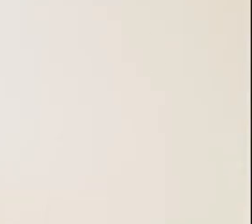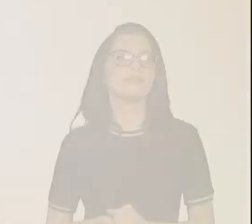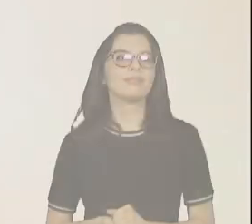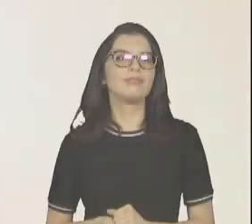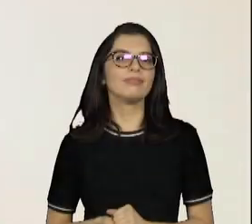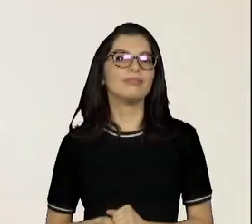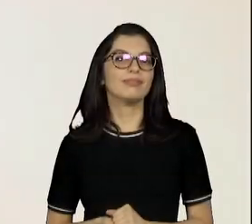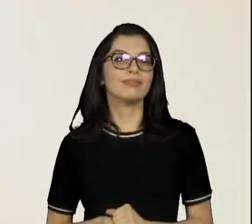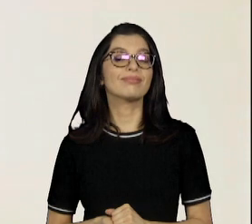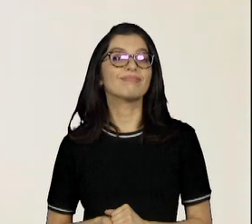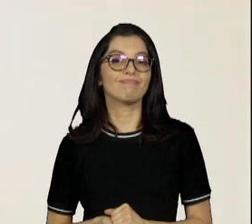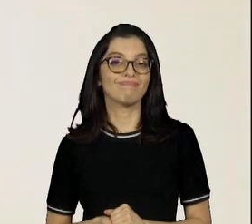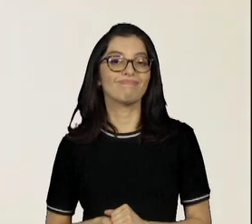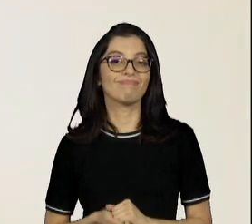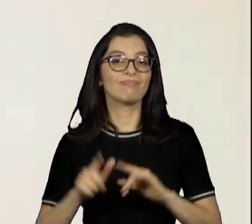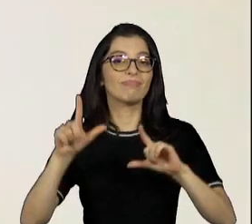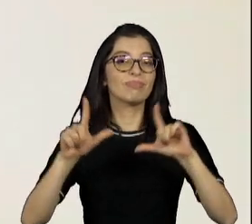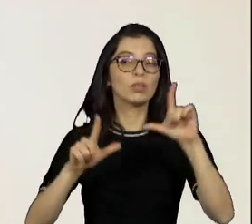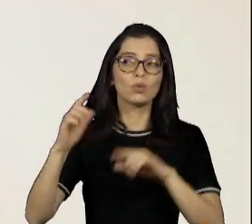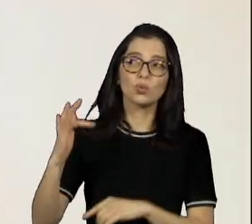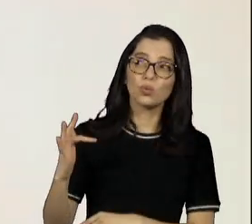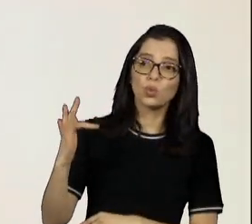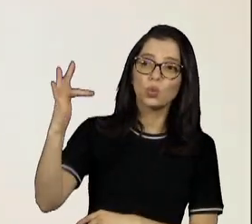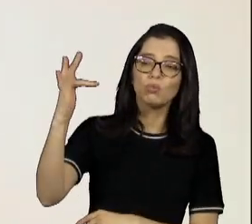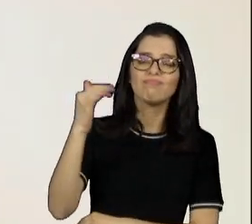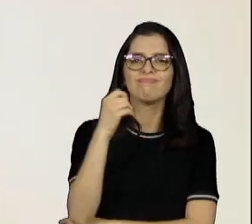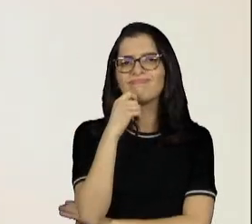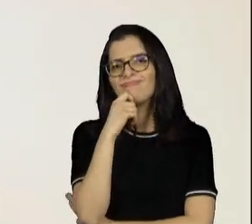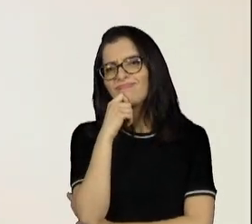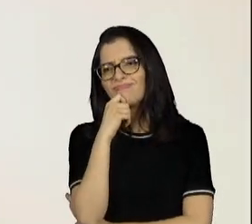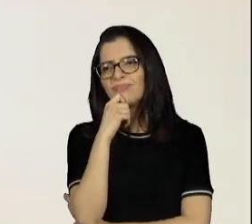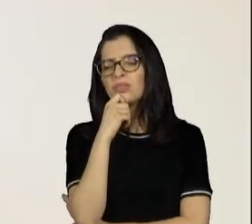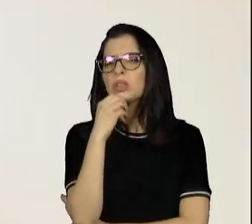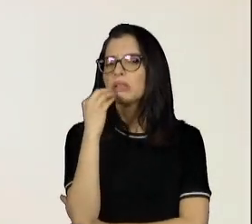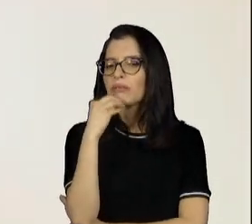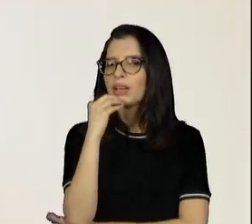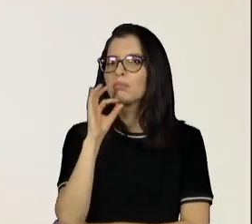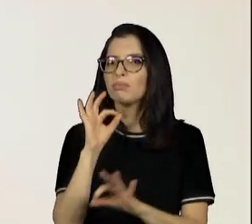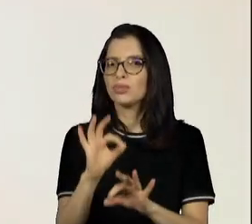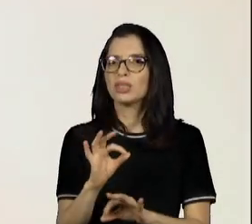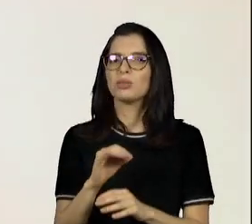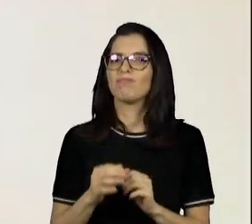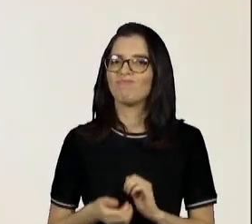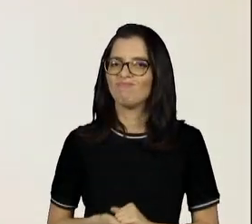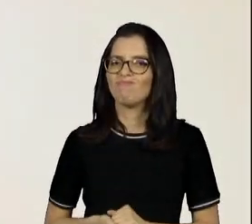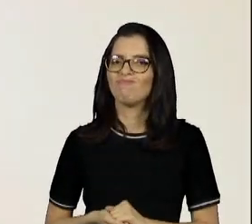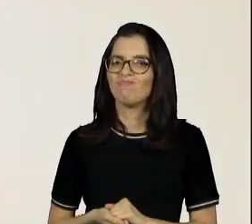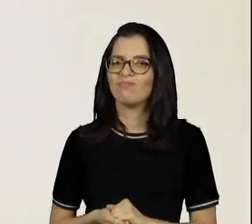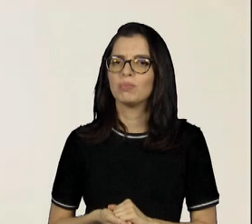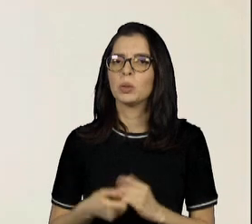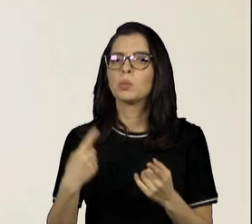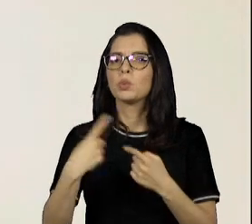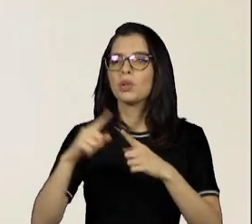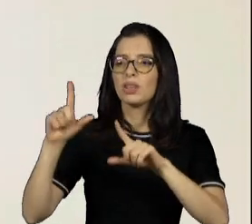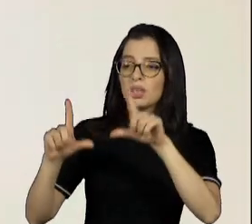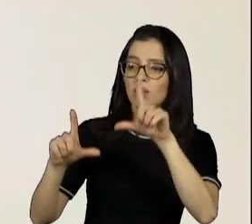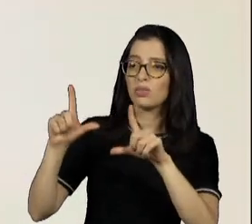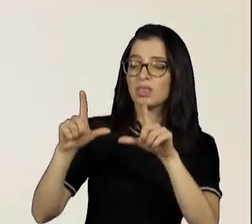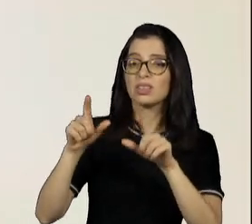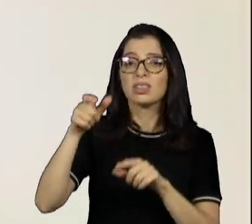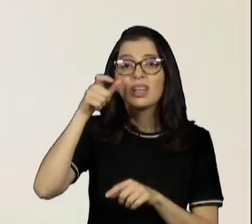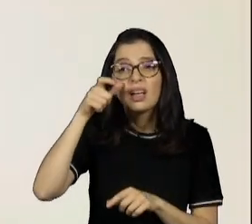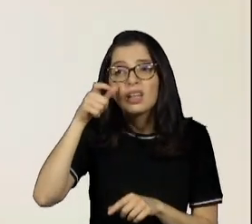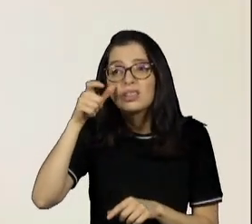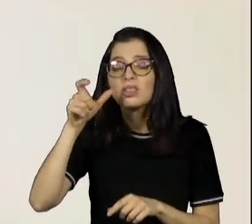A televisão do futuro, eu acho que está bem fraca. É um veículo que as pessoas ainda vão usar